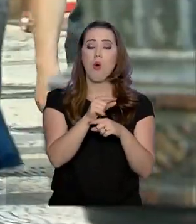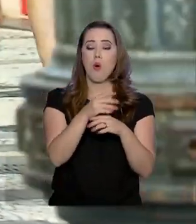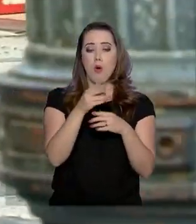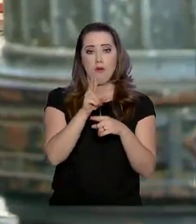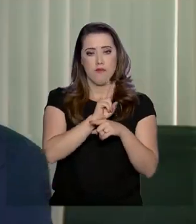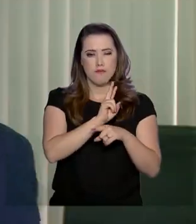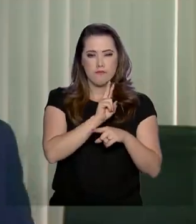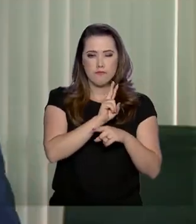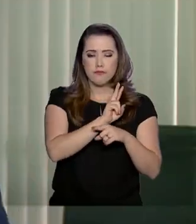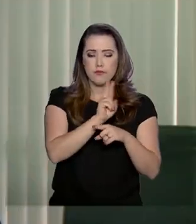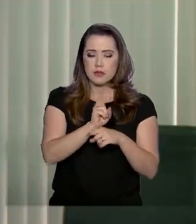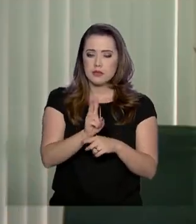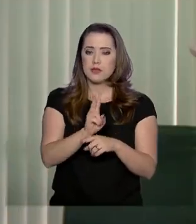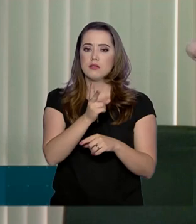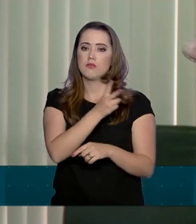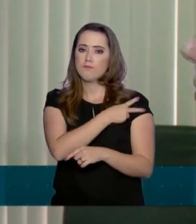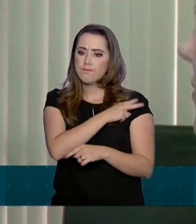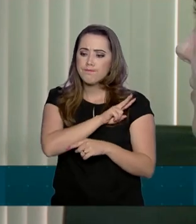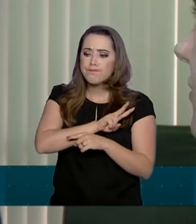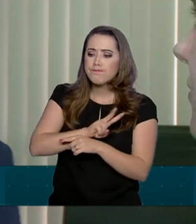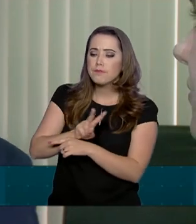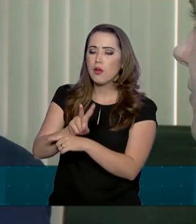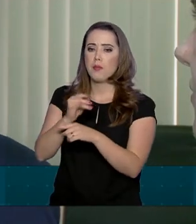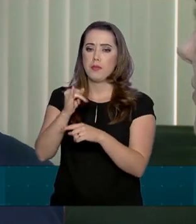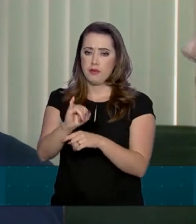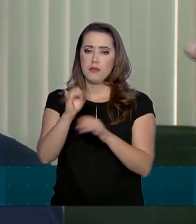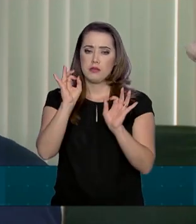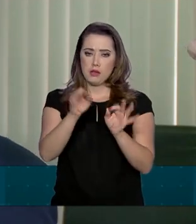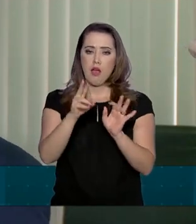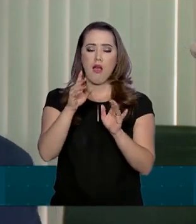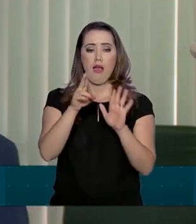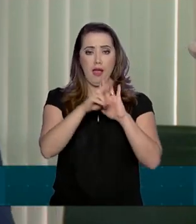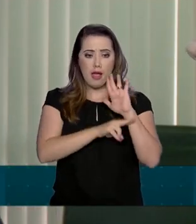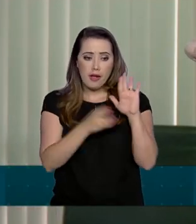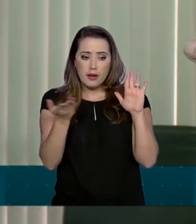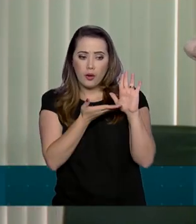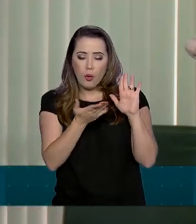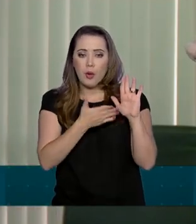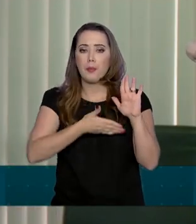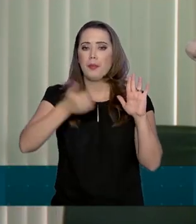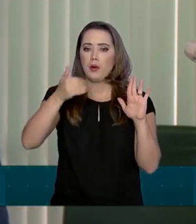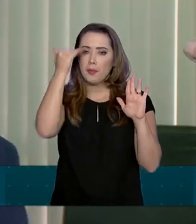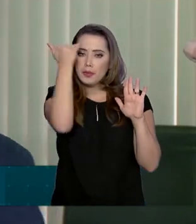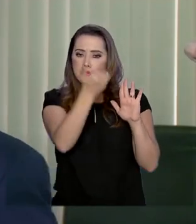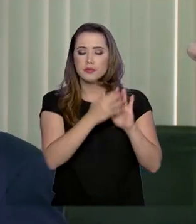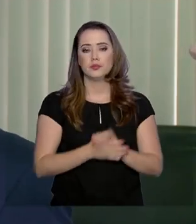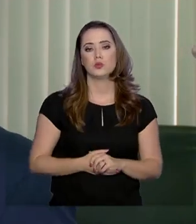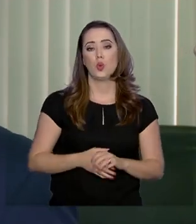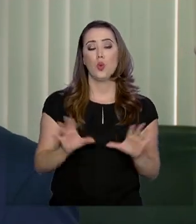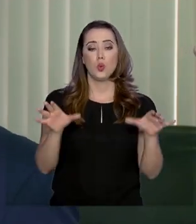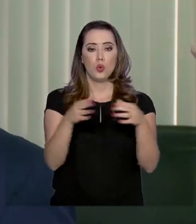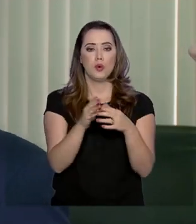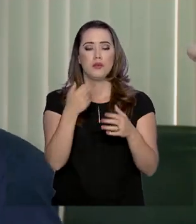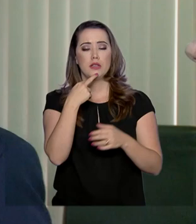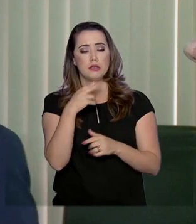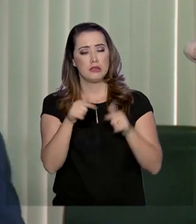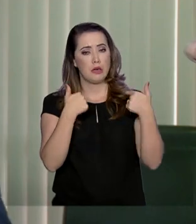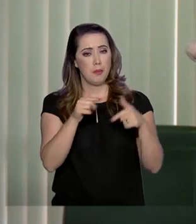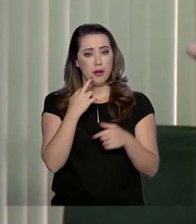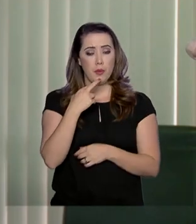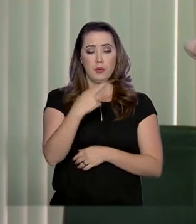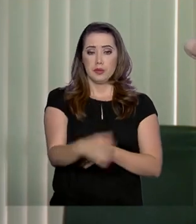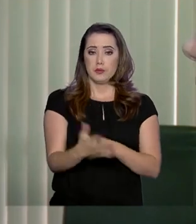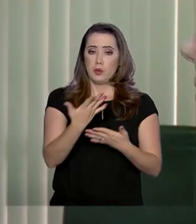respeitada. O grupo de hoje vai trabalhar em soluções, em formas de regular melhor, criar um melhor ambiente para esse mercado de